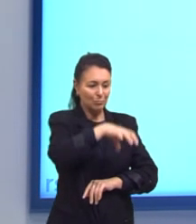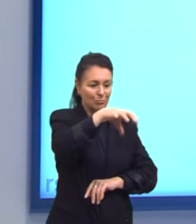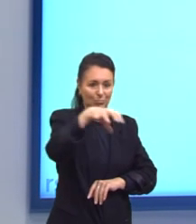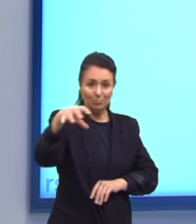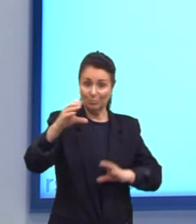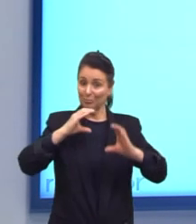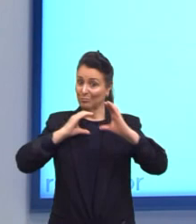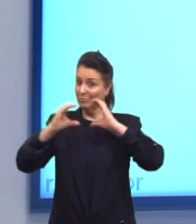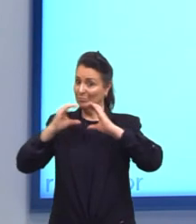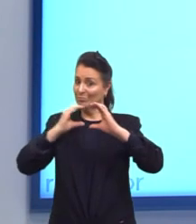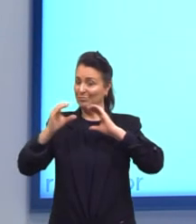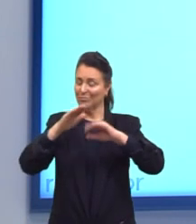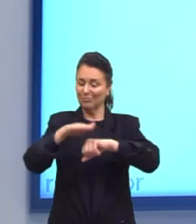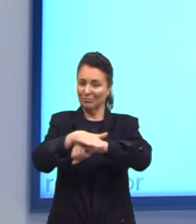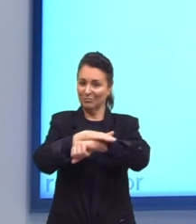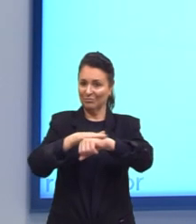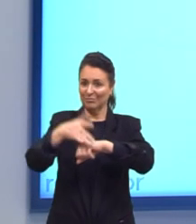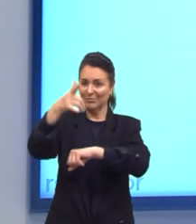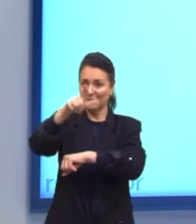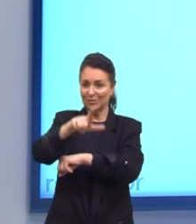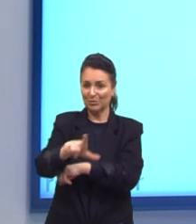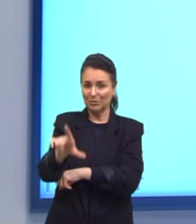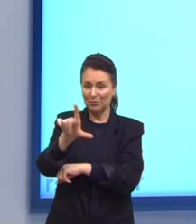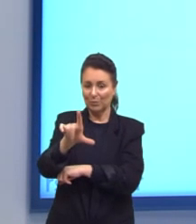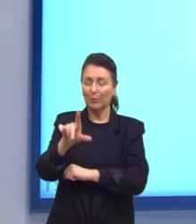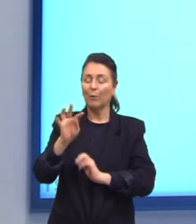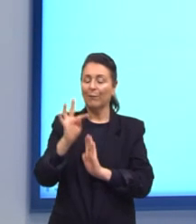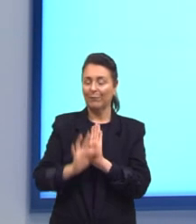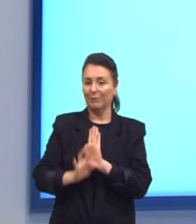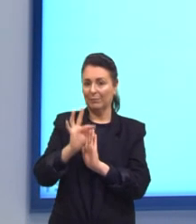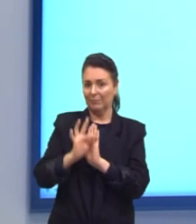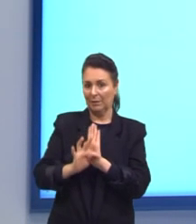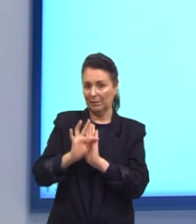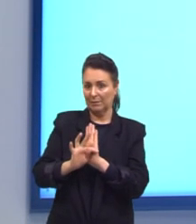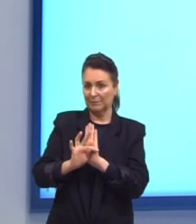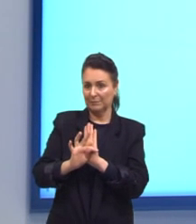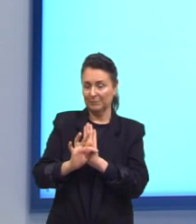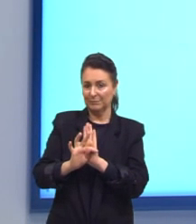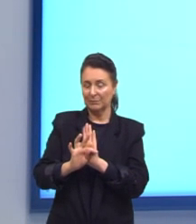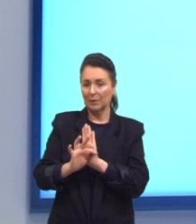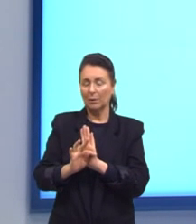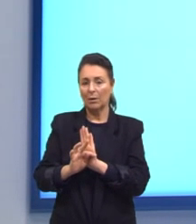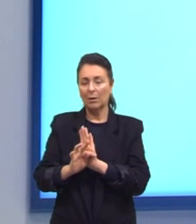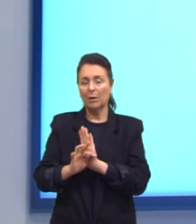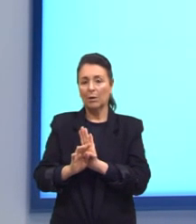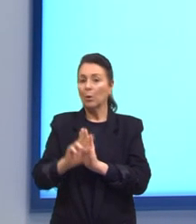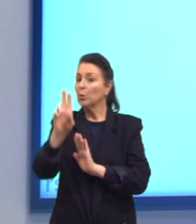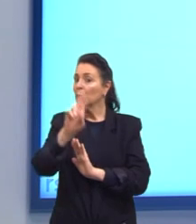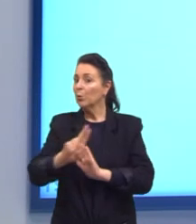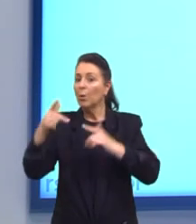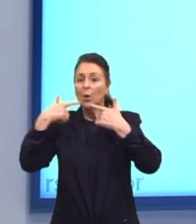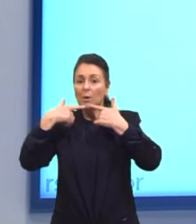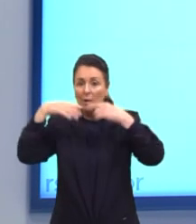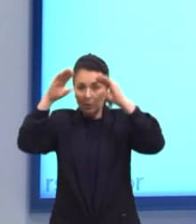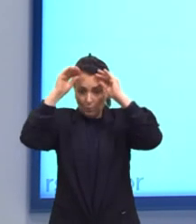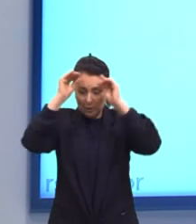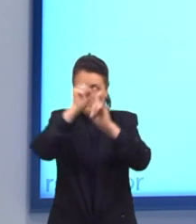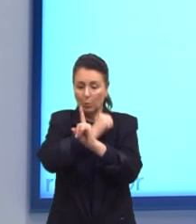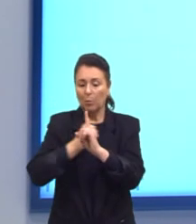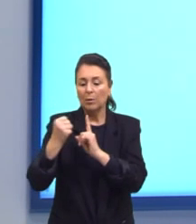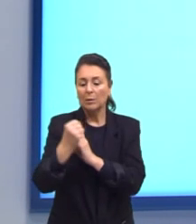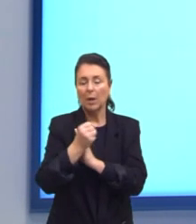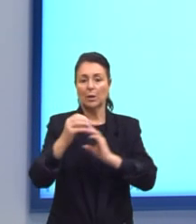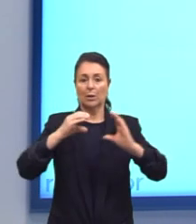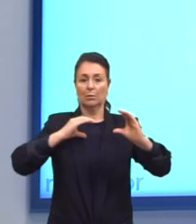comunicação De novo aí um textinho É através da linguagem Que uma sociedade se